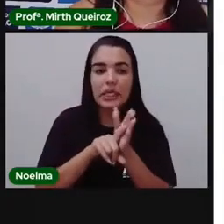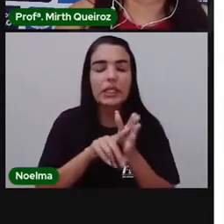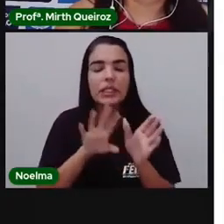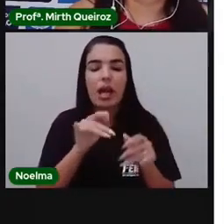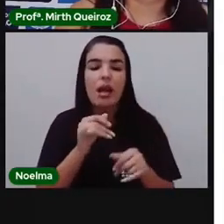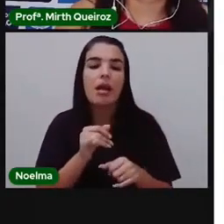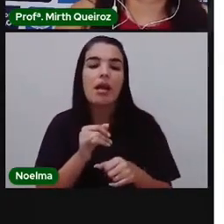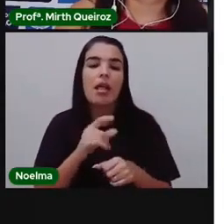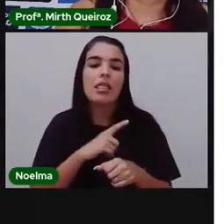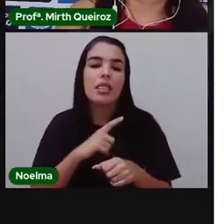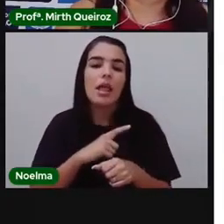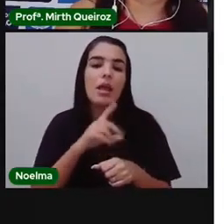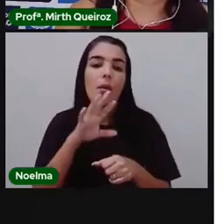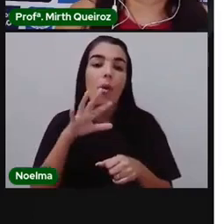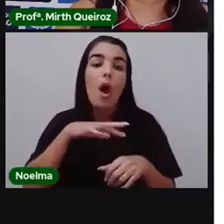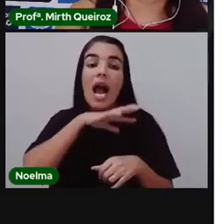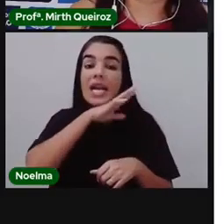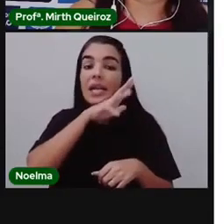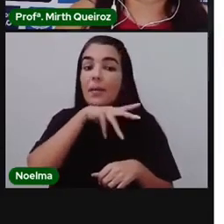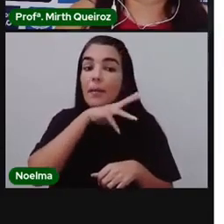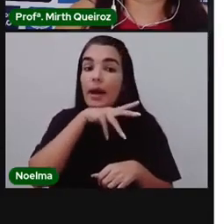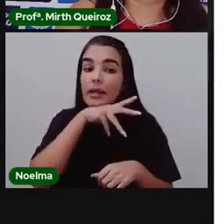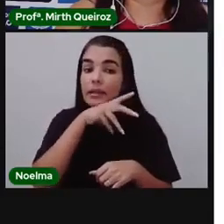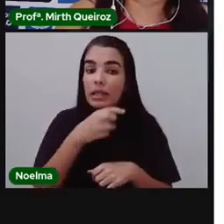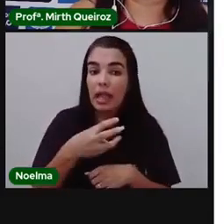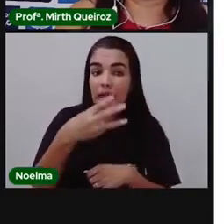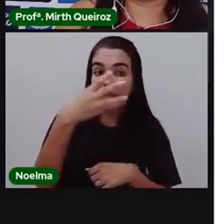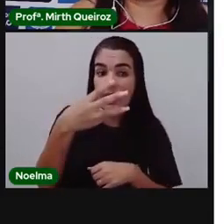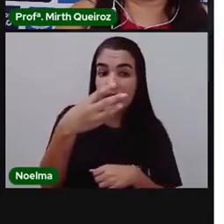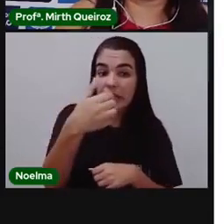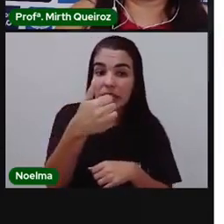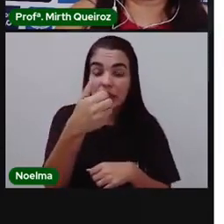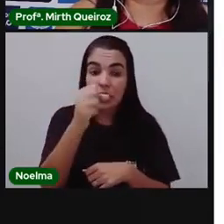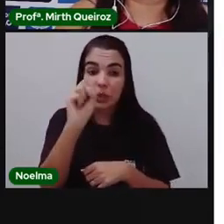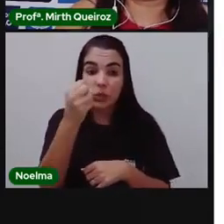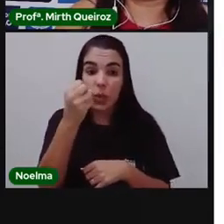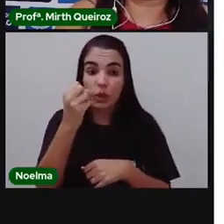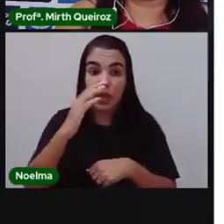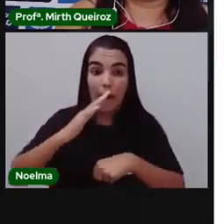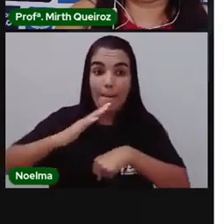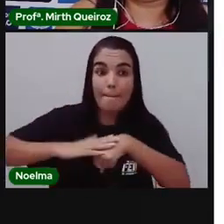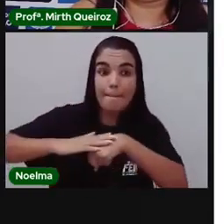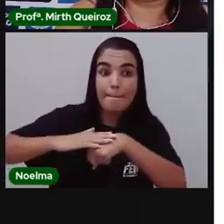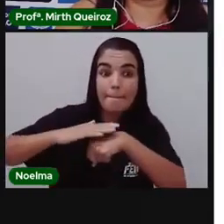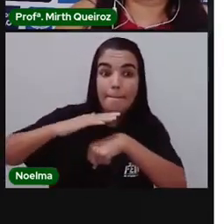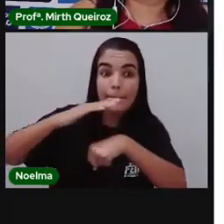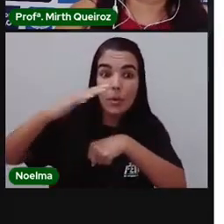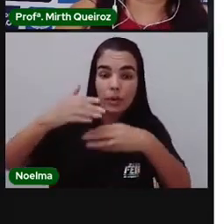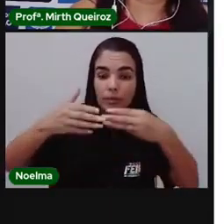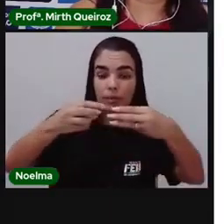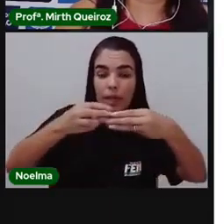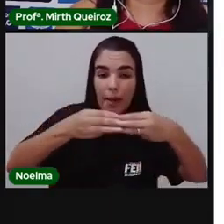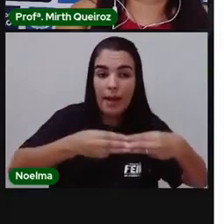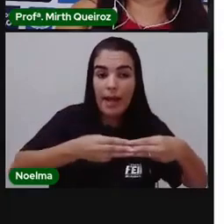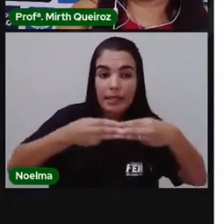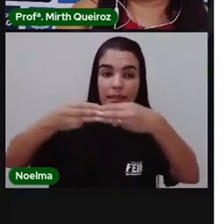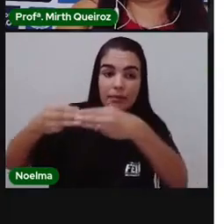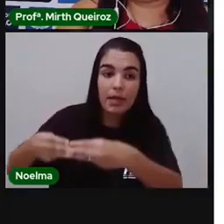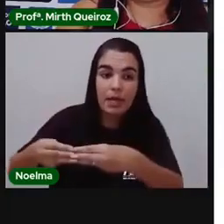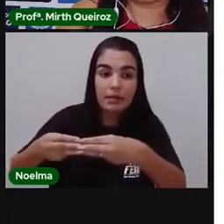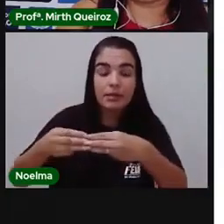realizada, onde 318 espécies no Brasil estão